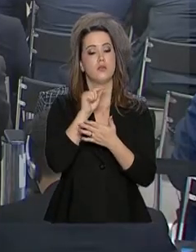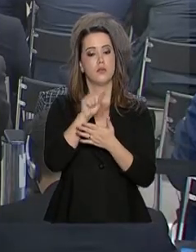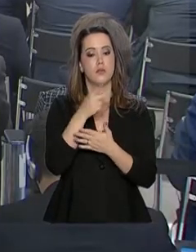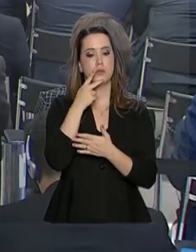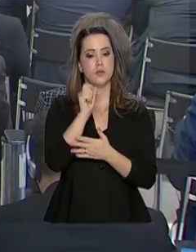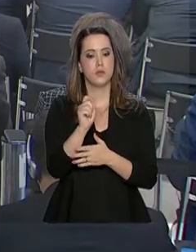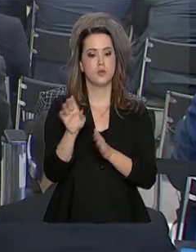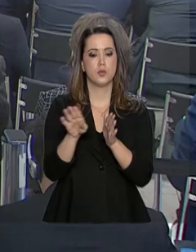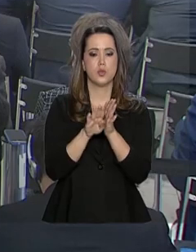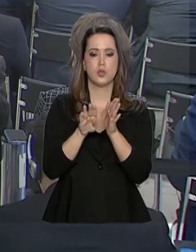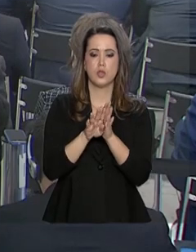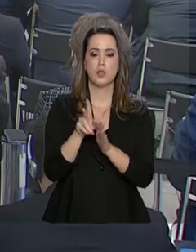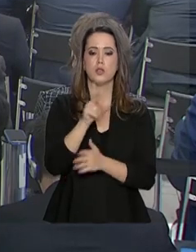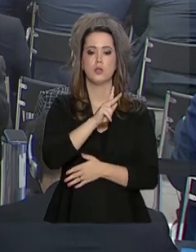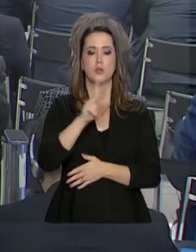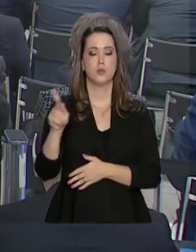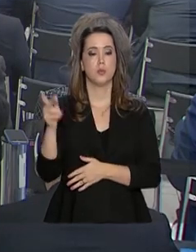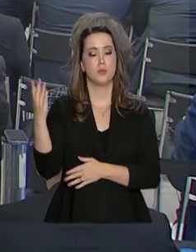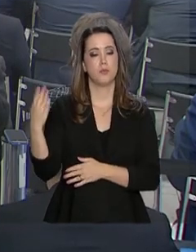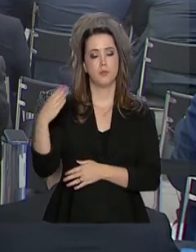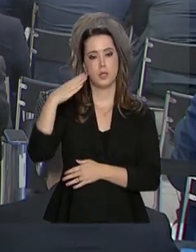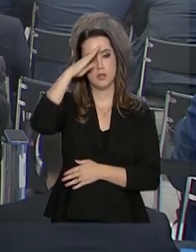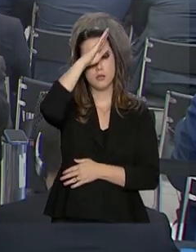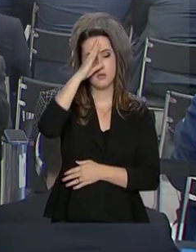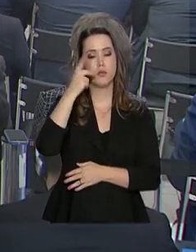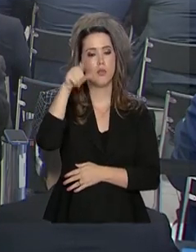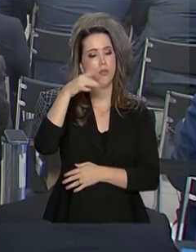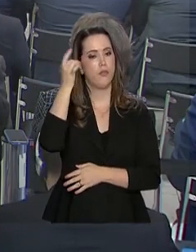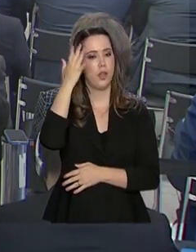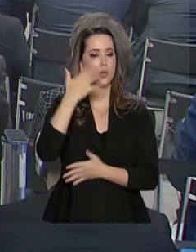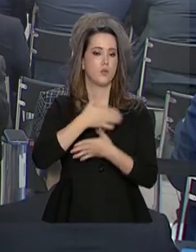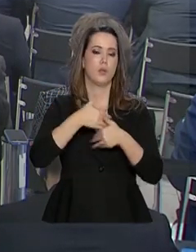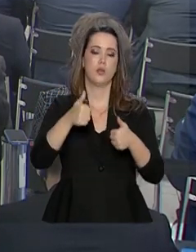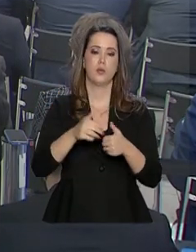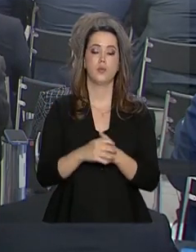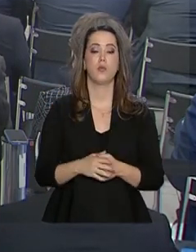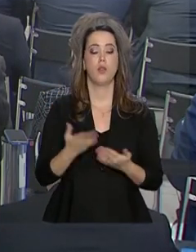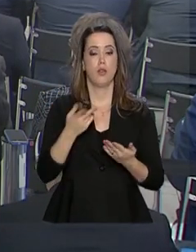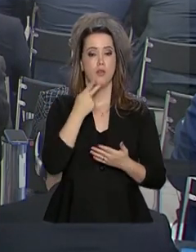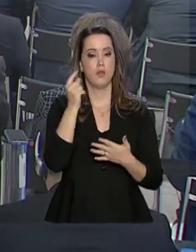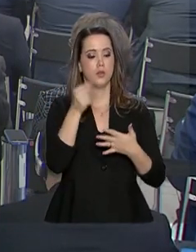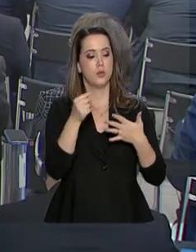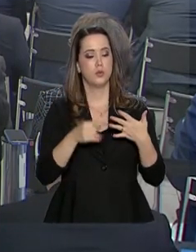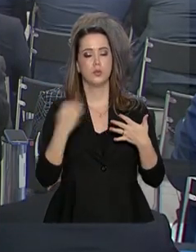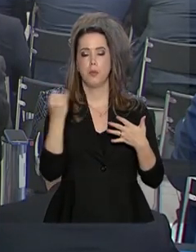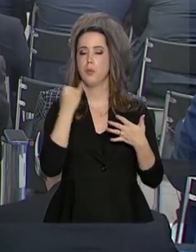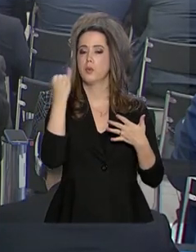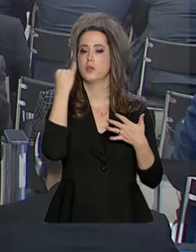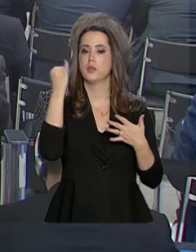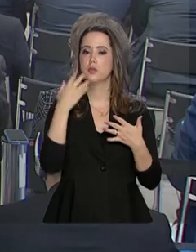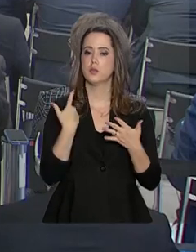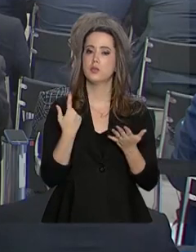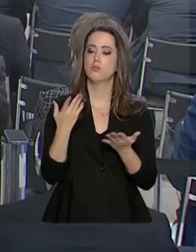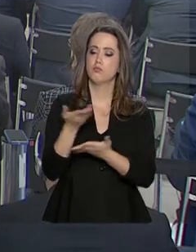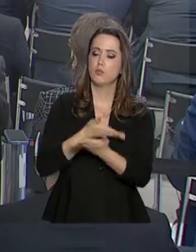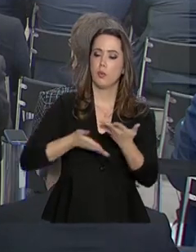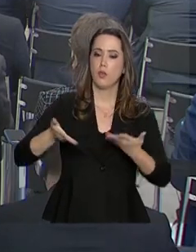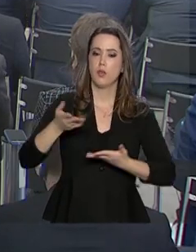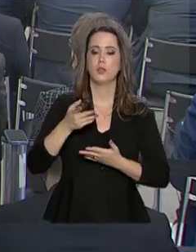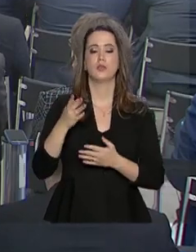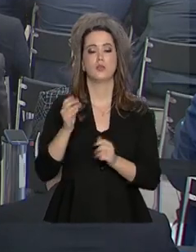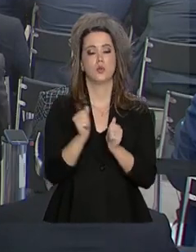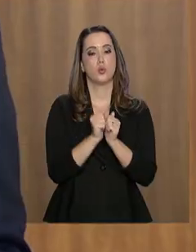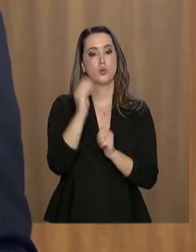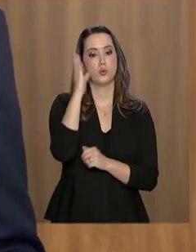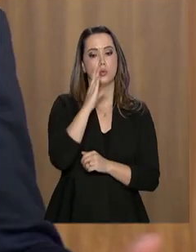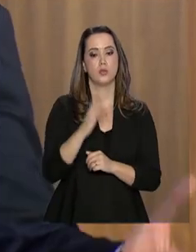ele, com a chegada do presidente Bolsonaro, ficará mais fácil. E destacou a importância dessa relação com o